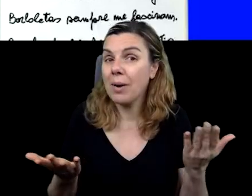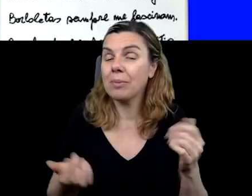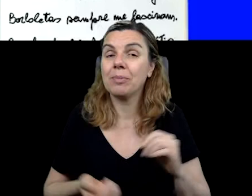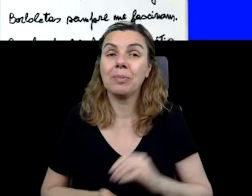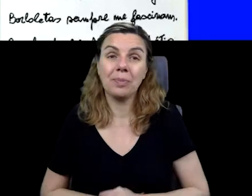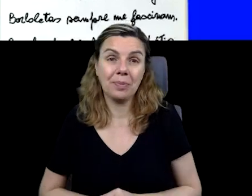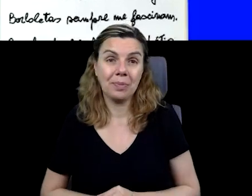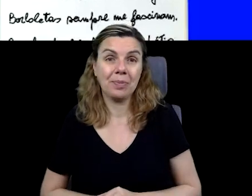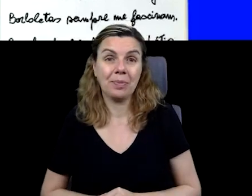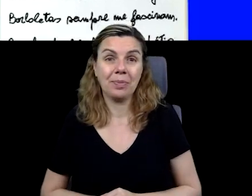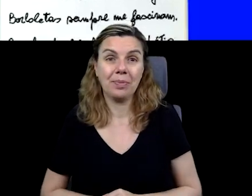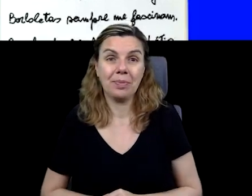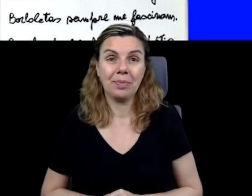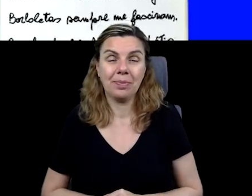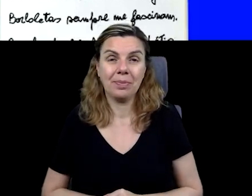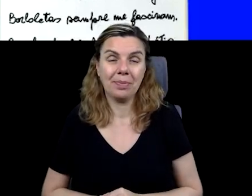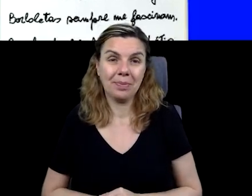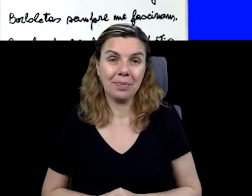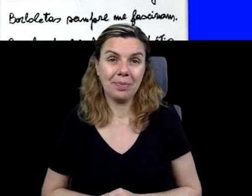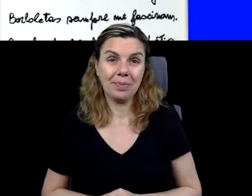data.